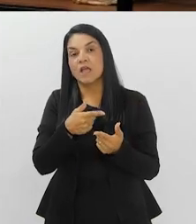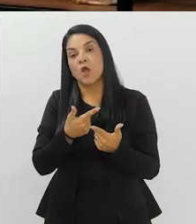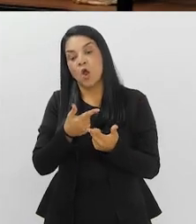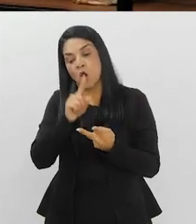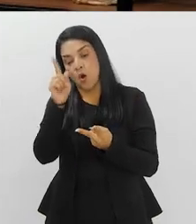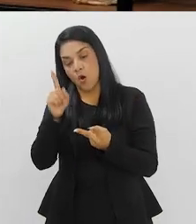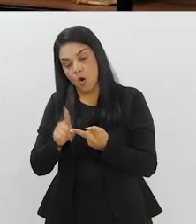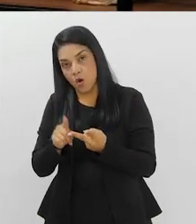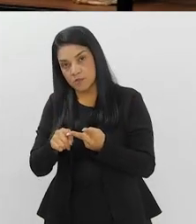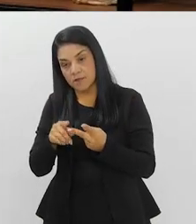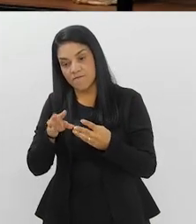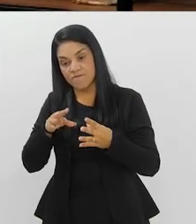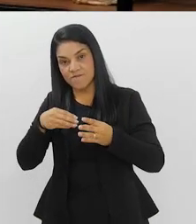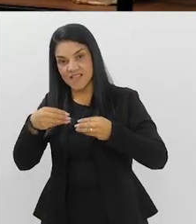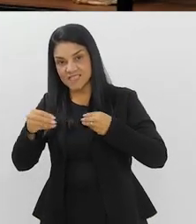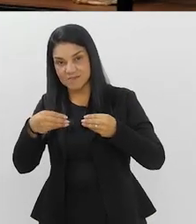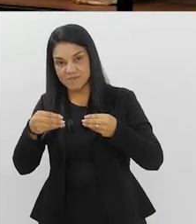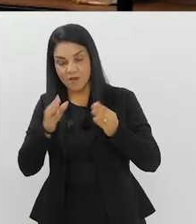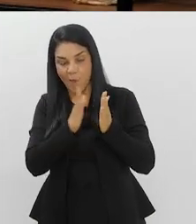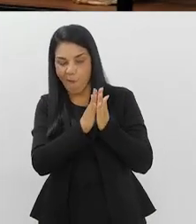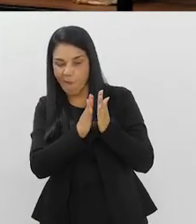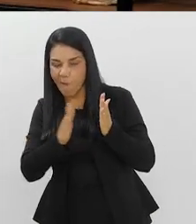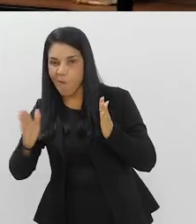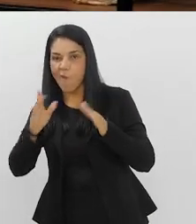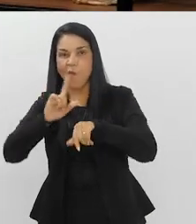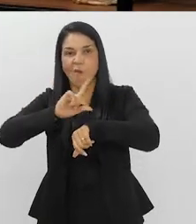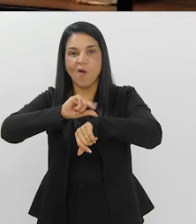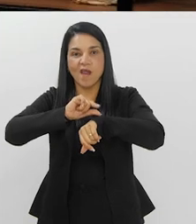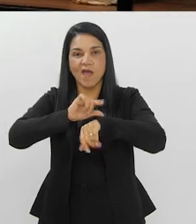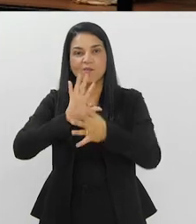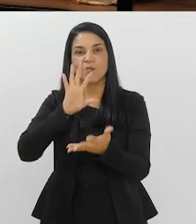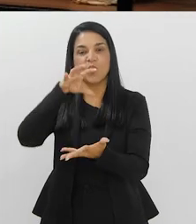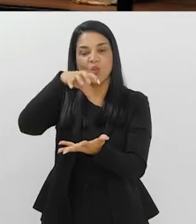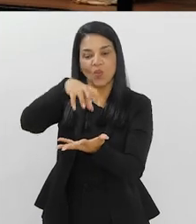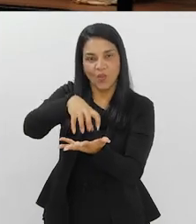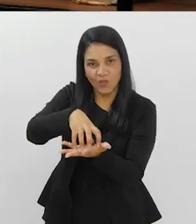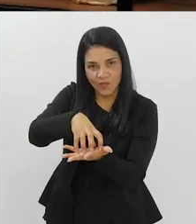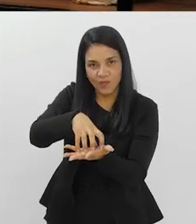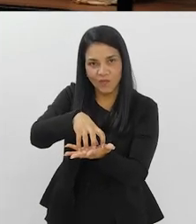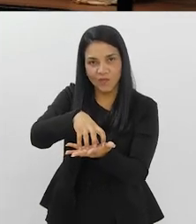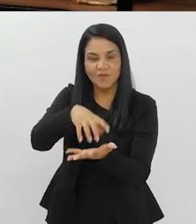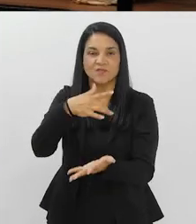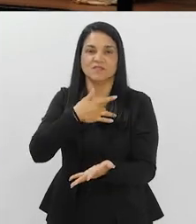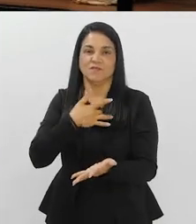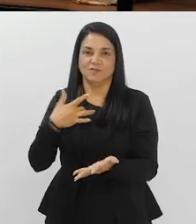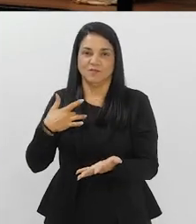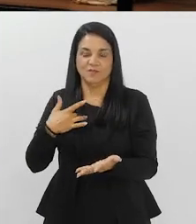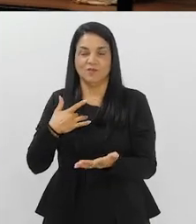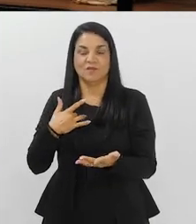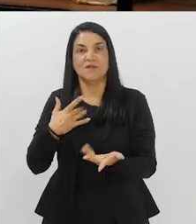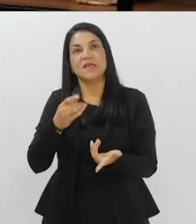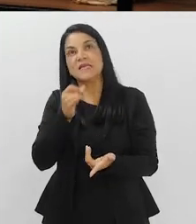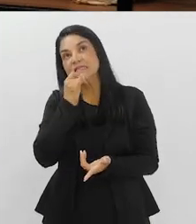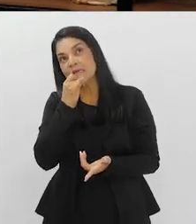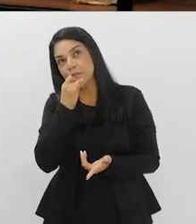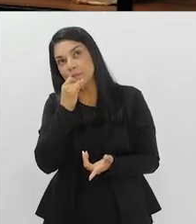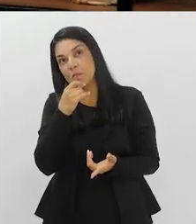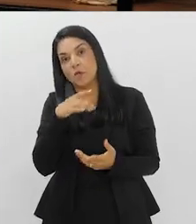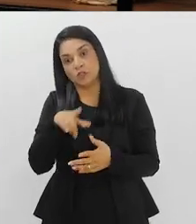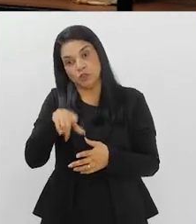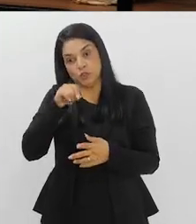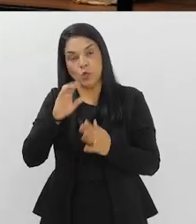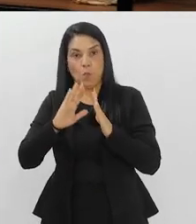é flexibilizar não só o horário, mas também a localização. como, por exemplo, assim, por que não fazer